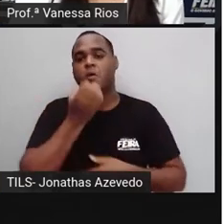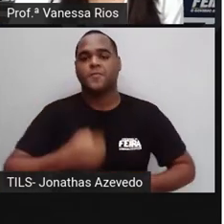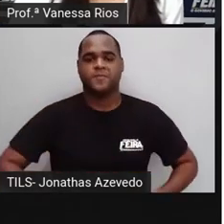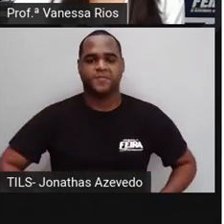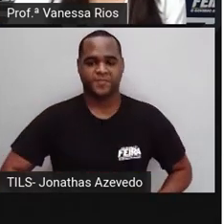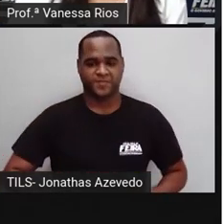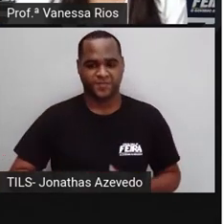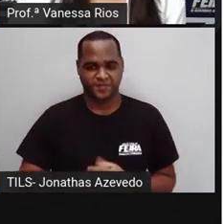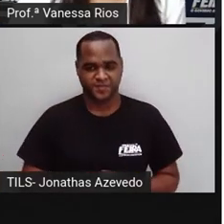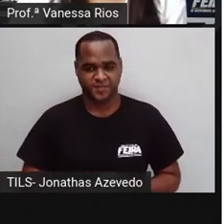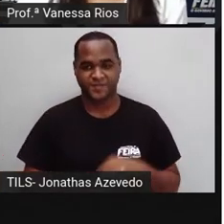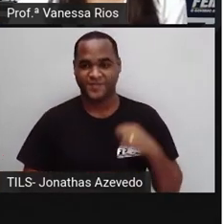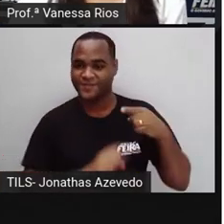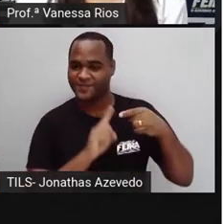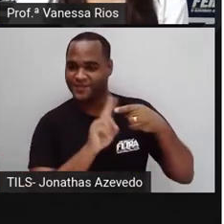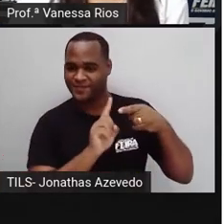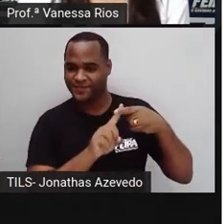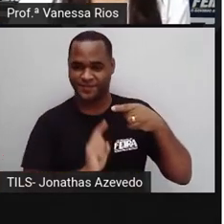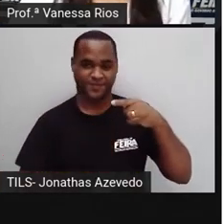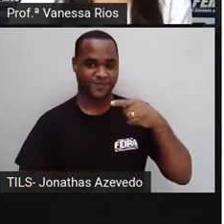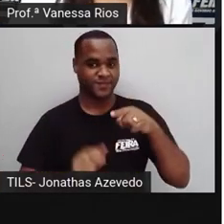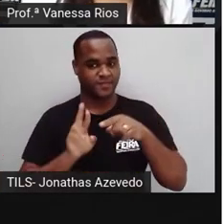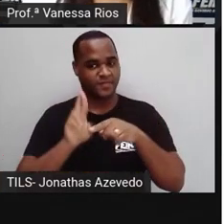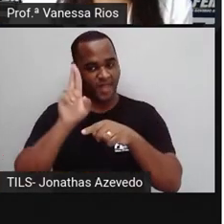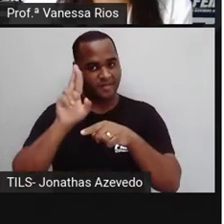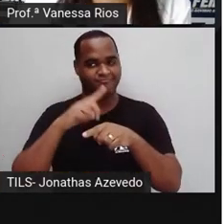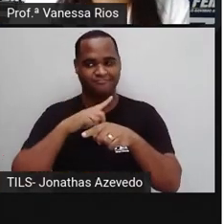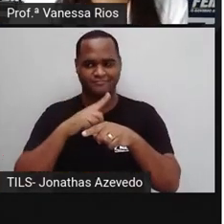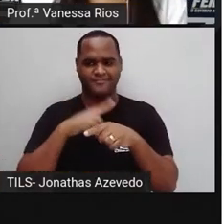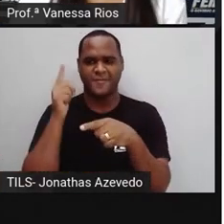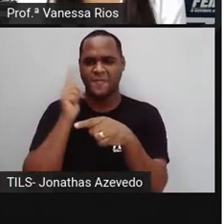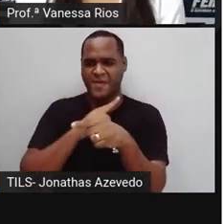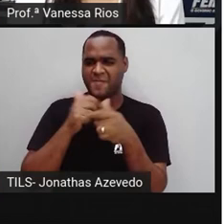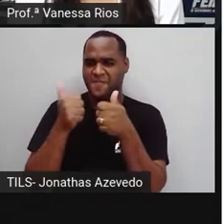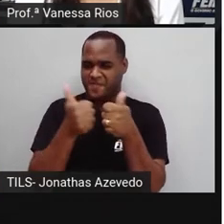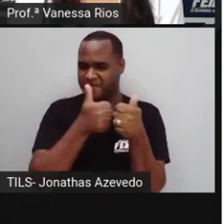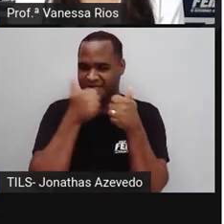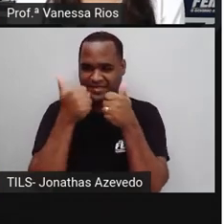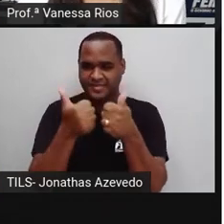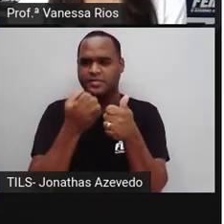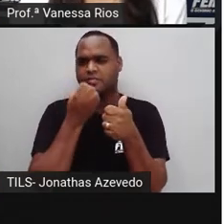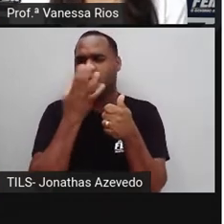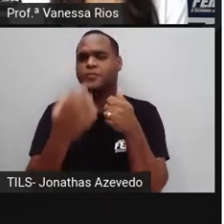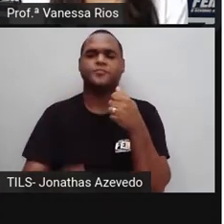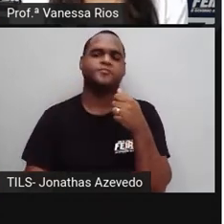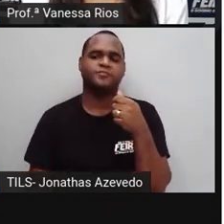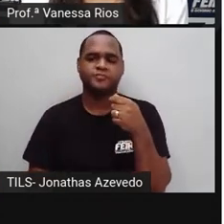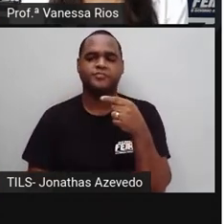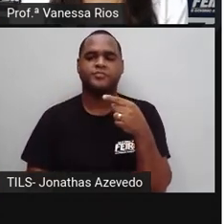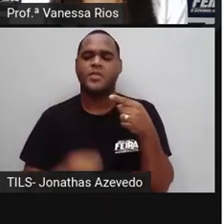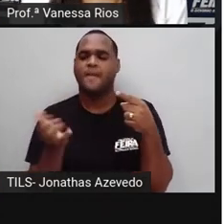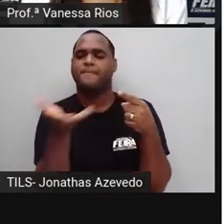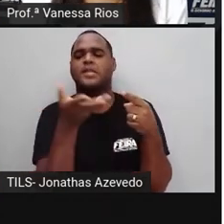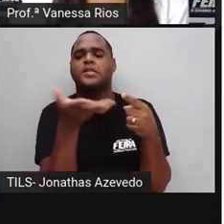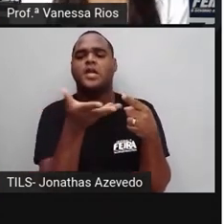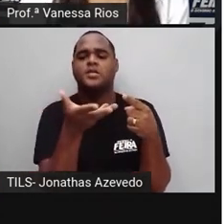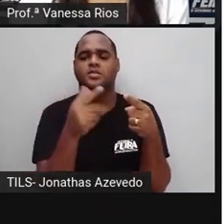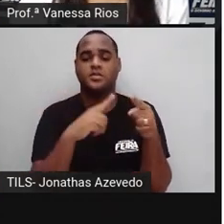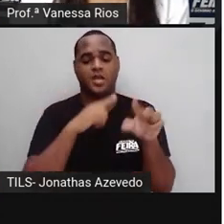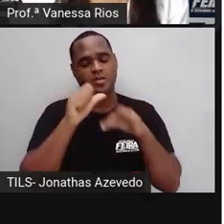só. Então, é preciso ter espírito de liderança. Então, né? Ter toda a noção,